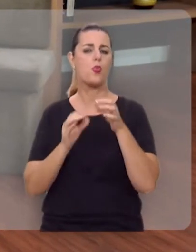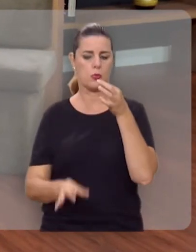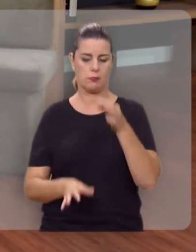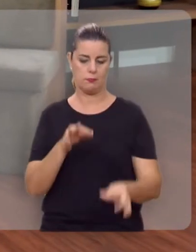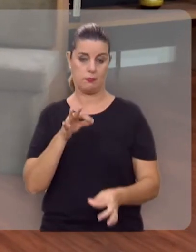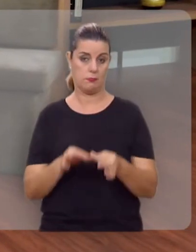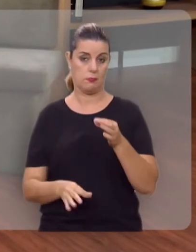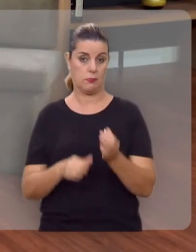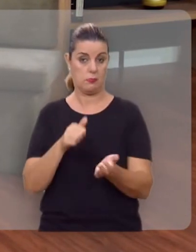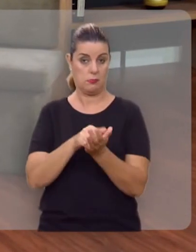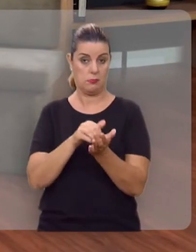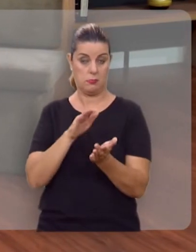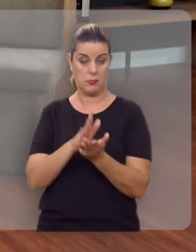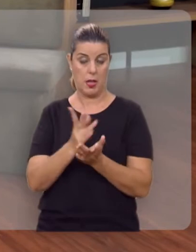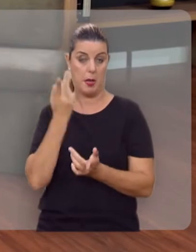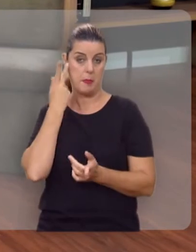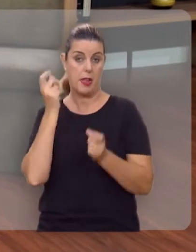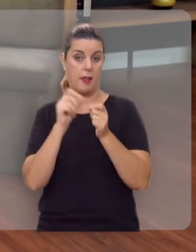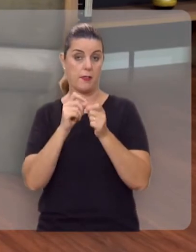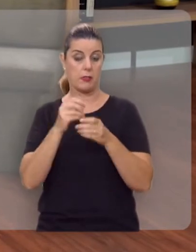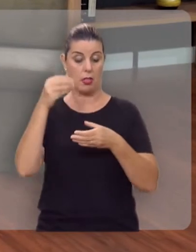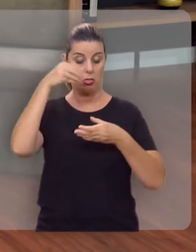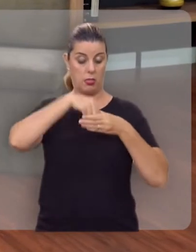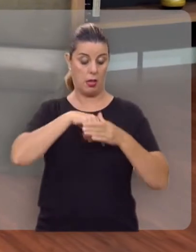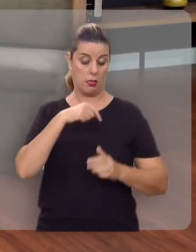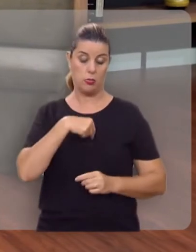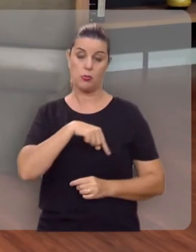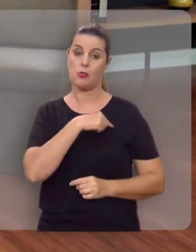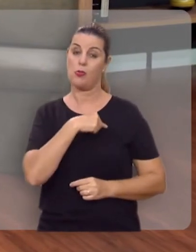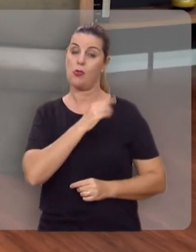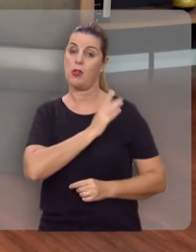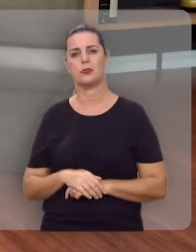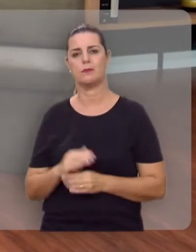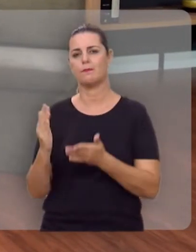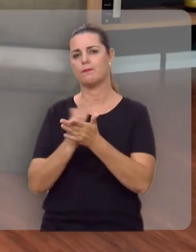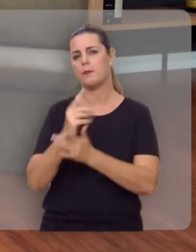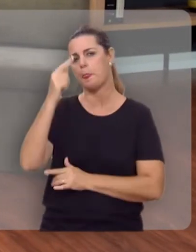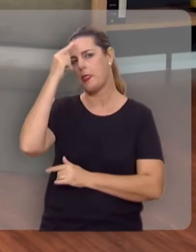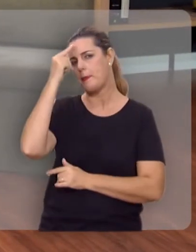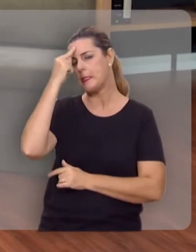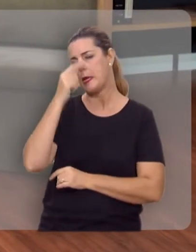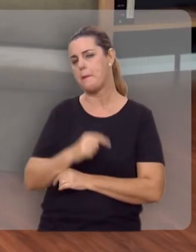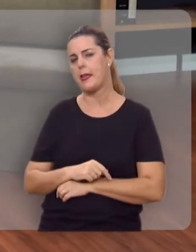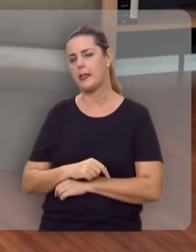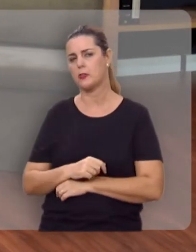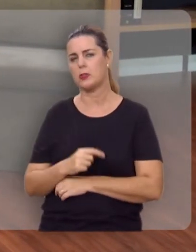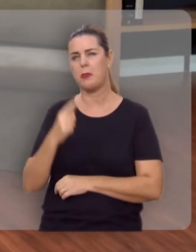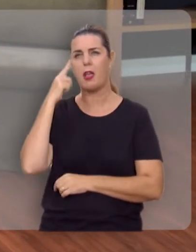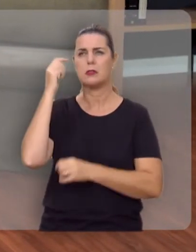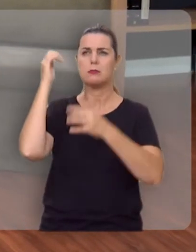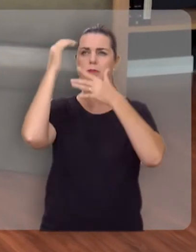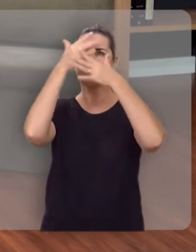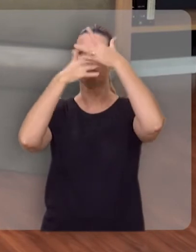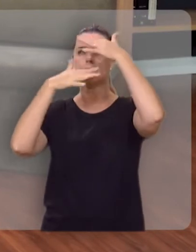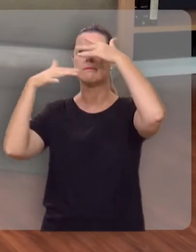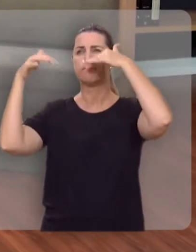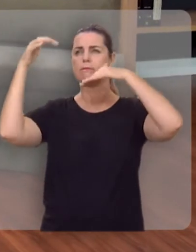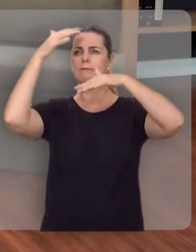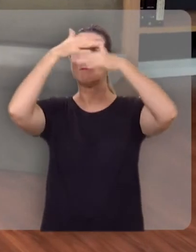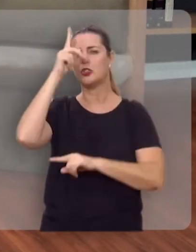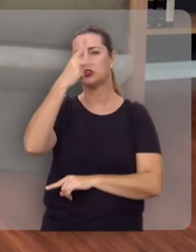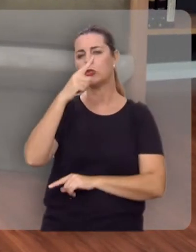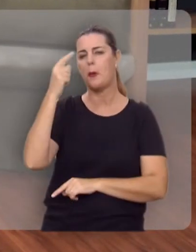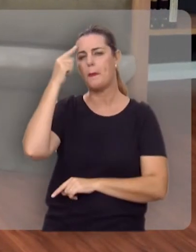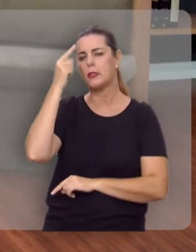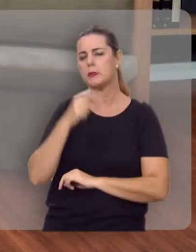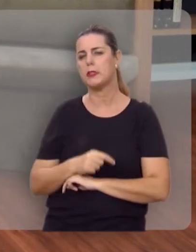tribunal que tem competência para julgar, for o íntimo, é o tribunal de Deus. Quantos pensamentos povoam a sua mente todos